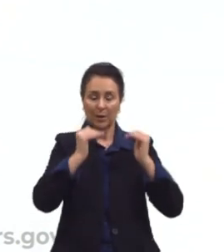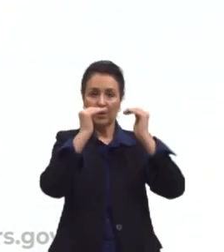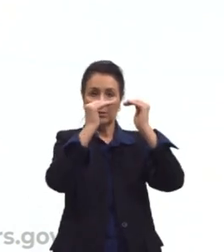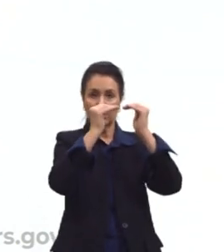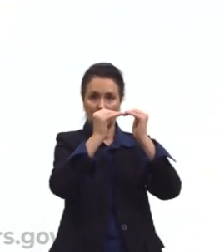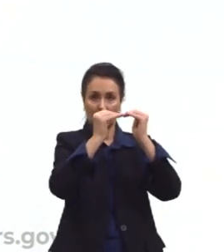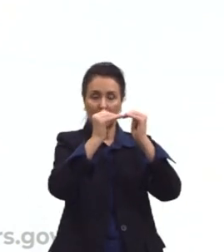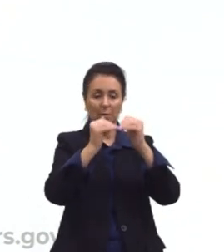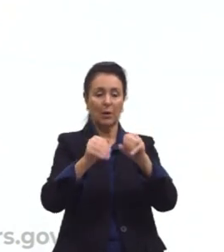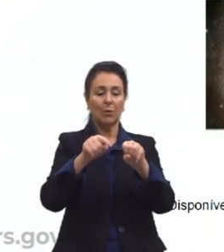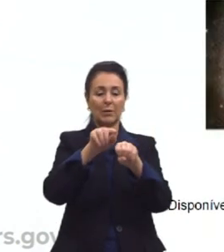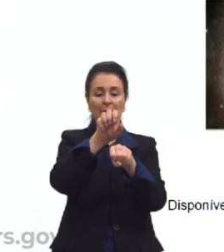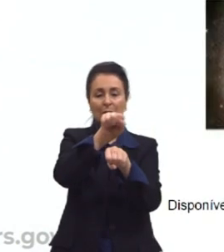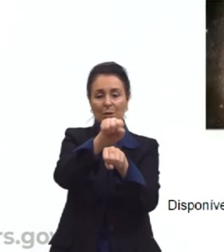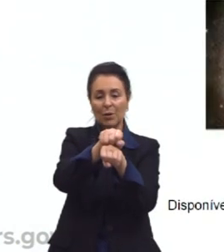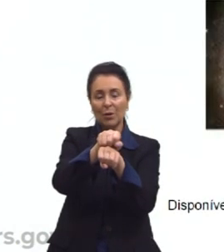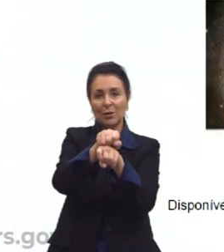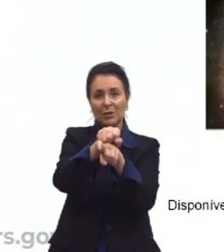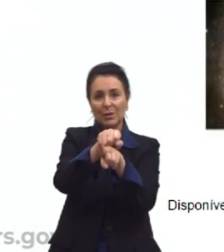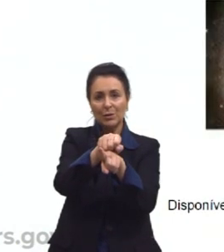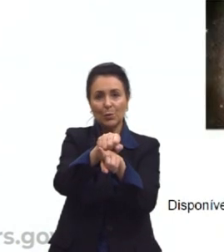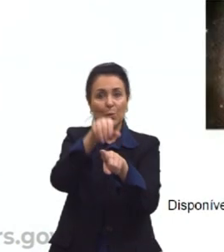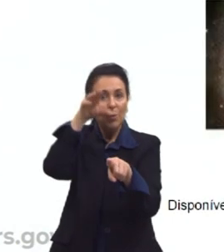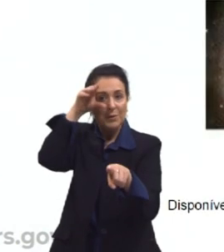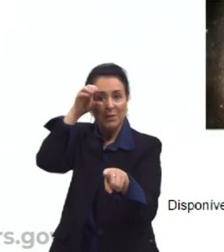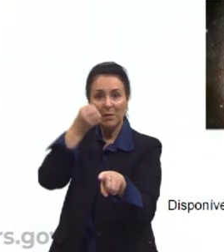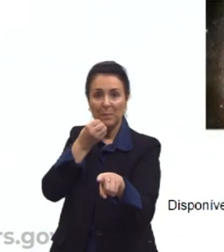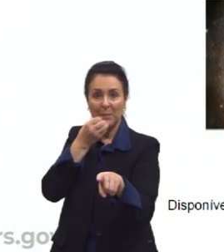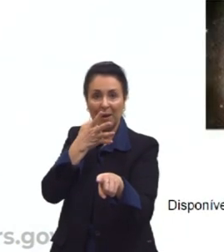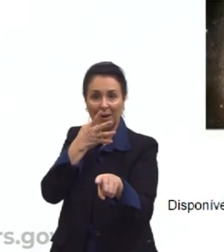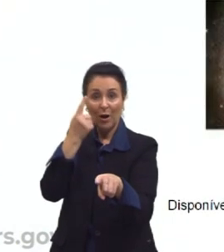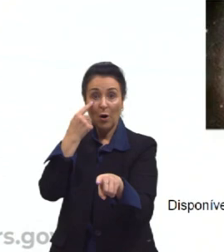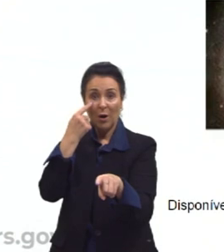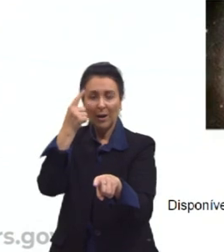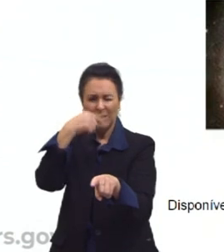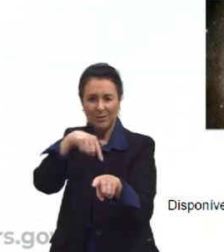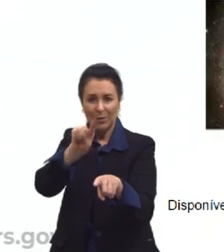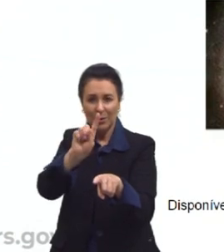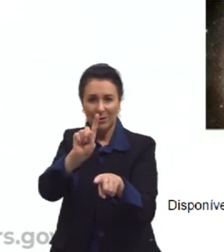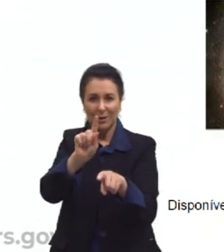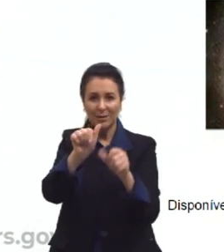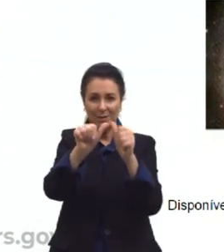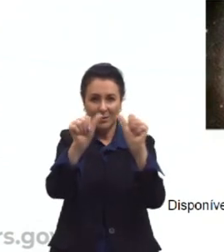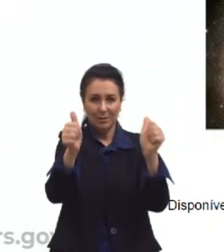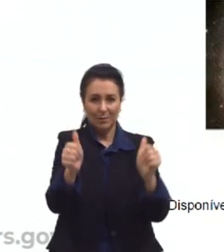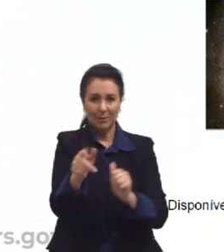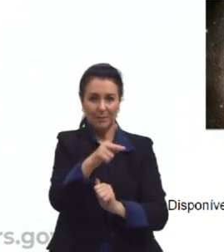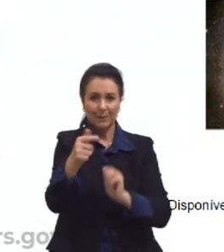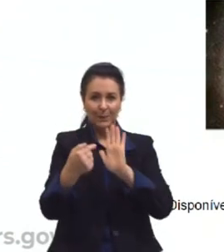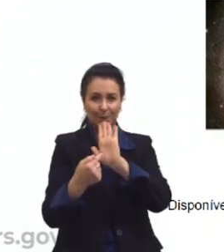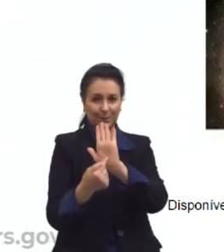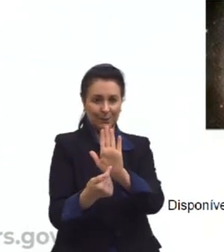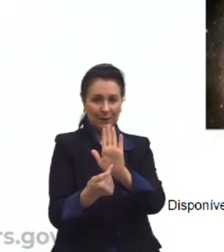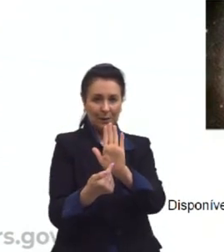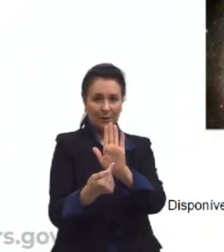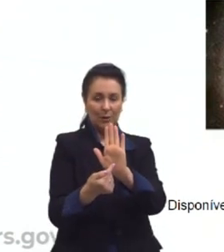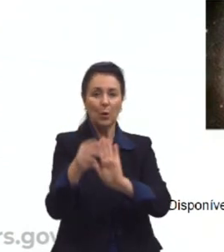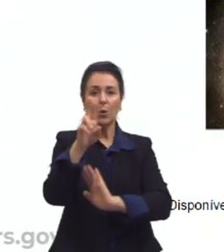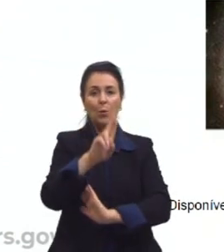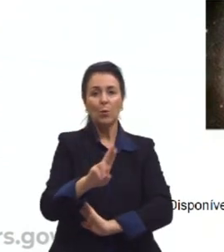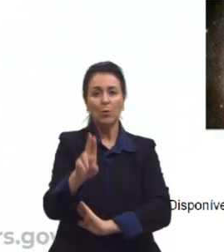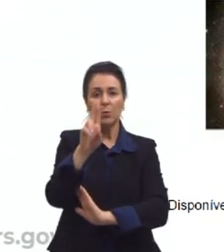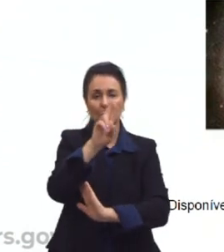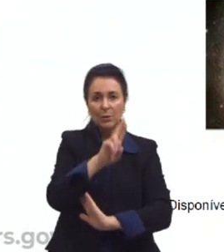conchas, dos caracóis, mas também vou trazer essas outras imagens aqui para que vocês analisem, né? Através ali na